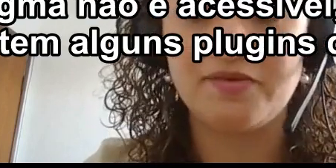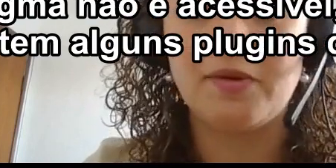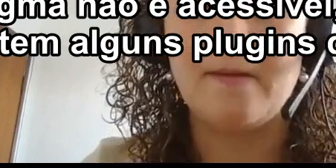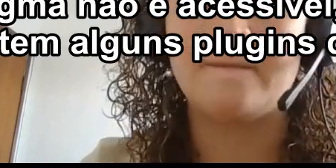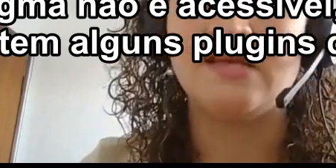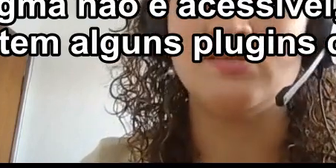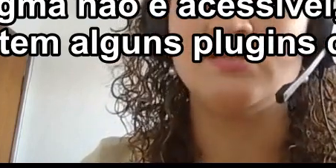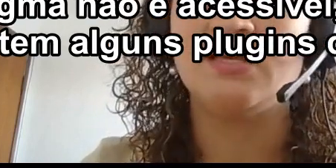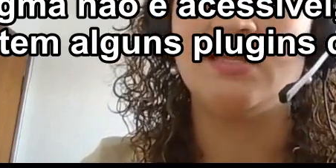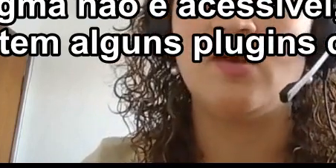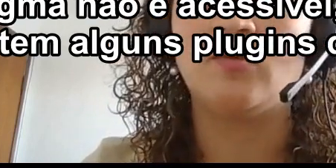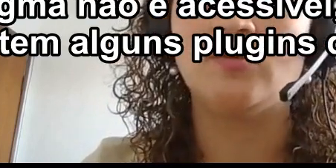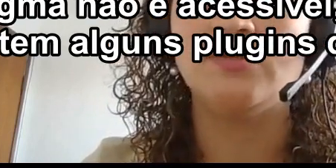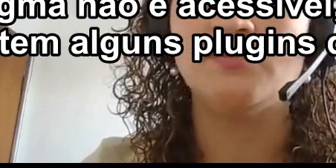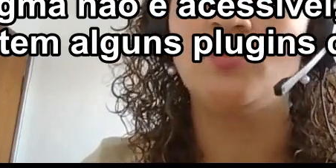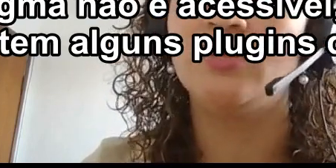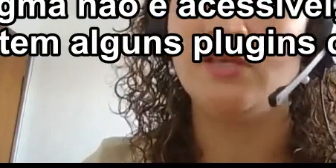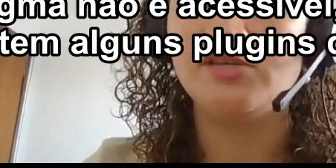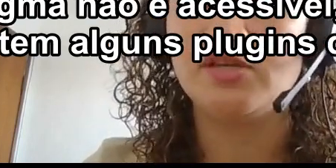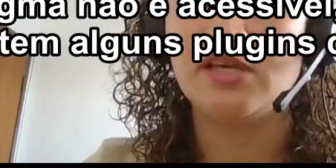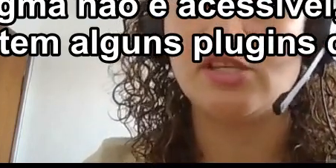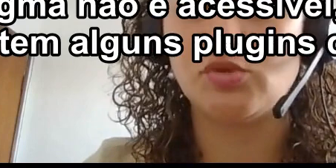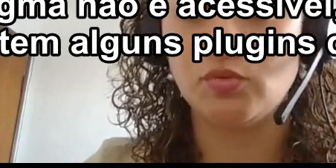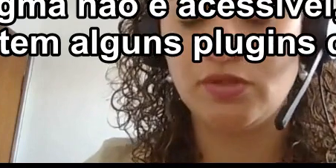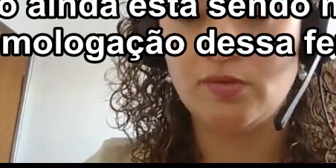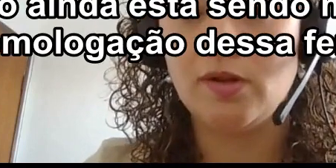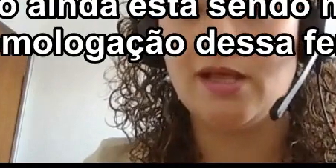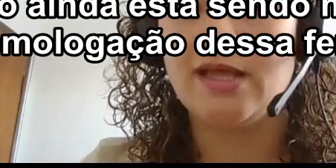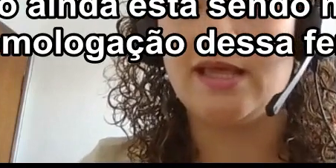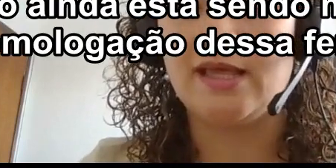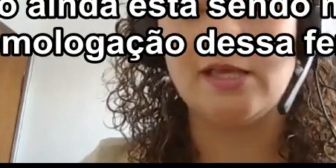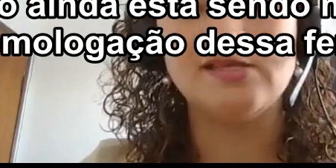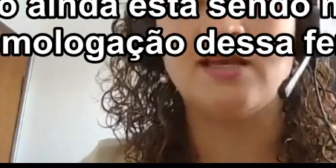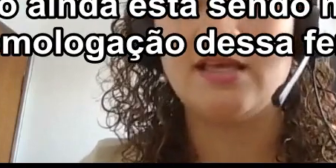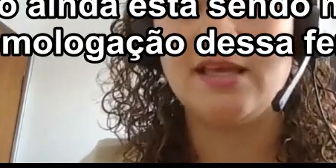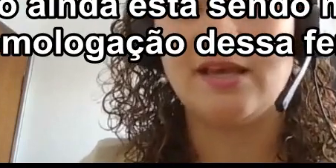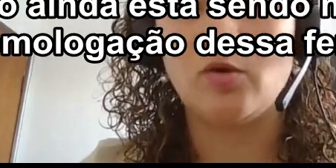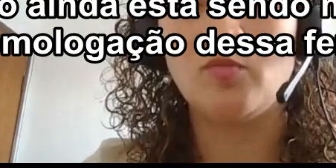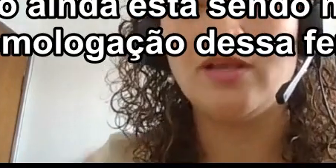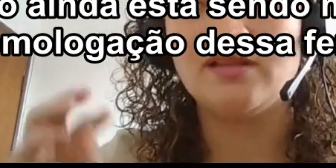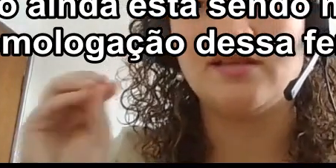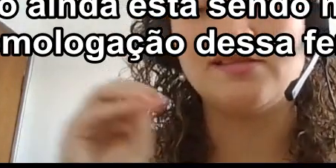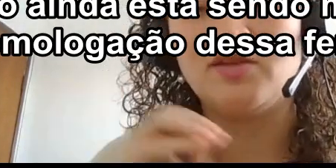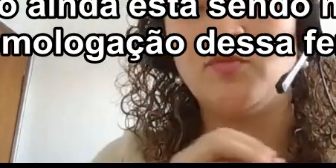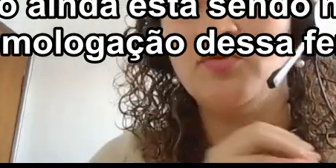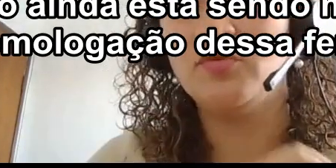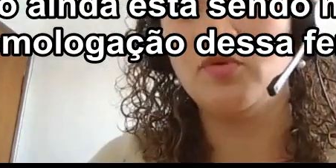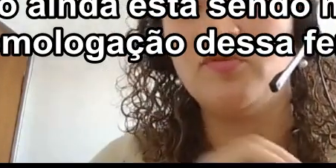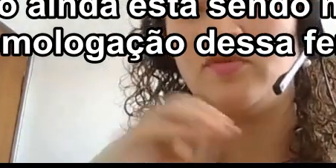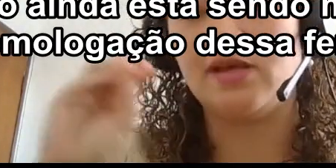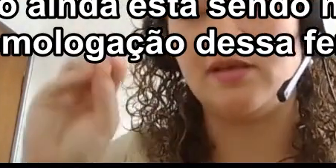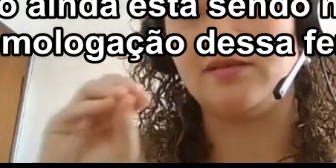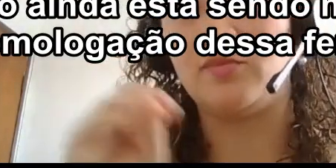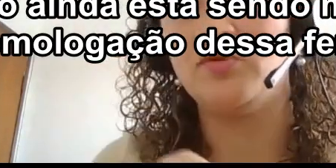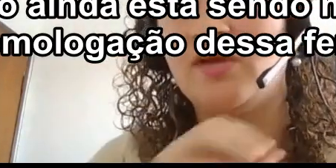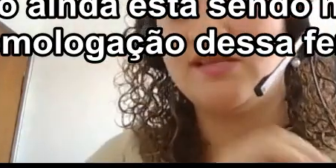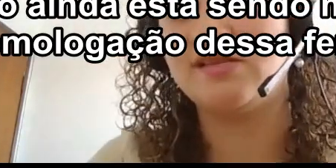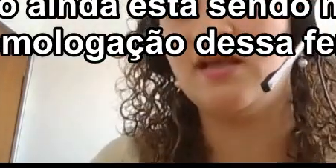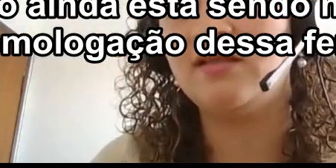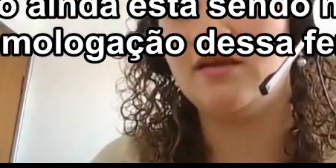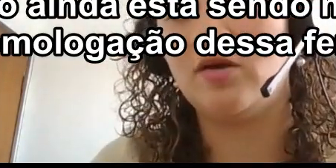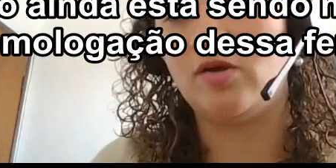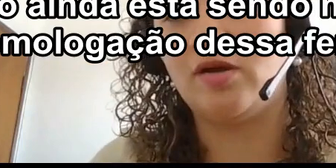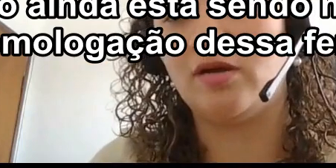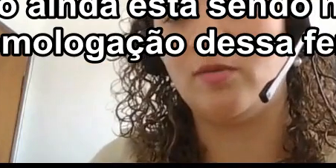acessível, mas eu sei que tem alguns plugins que ajudam. isso aqui, como ainda está sendo muito novo, está muito